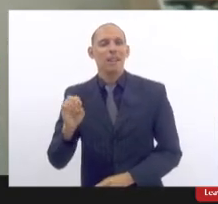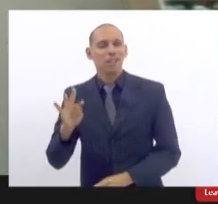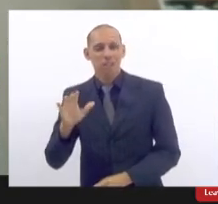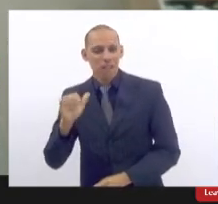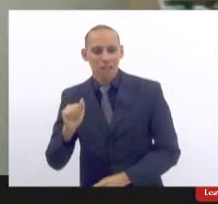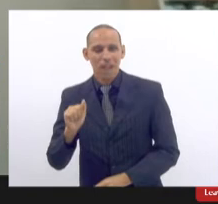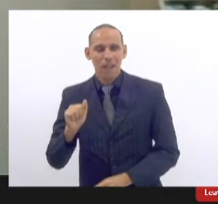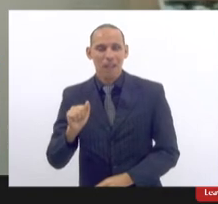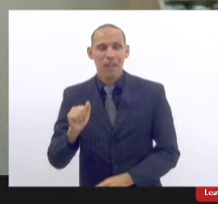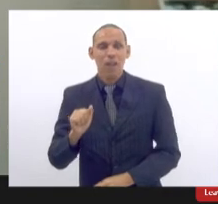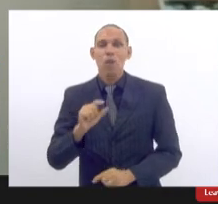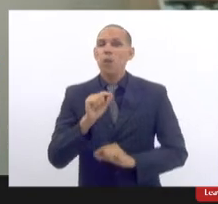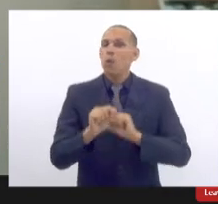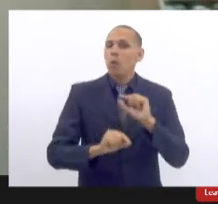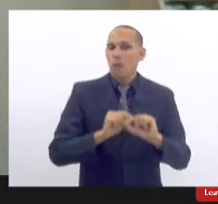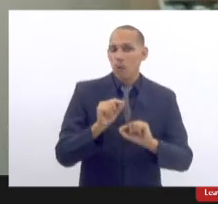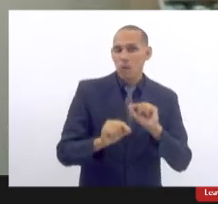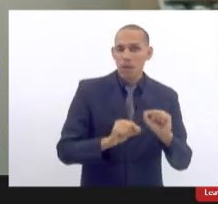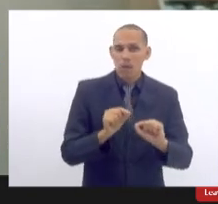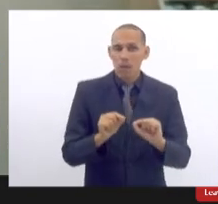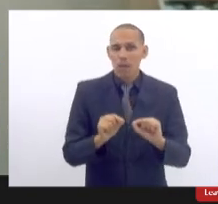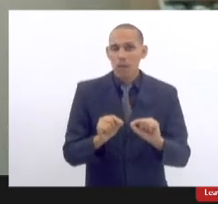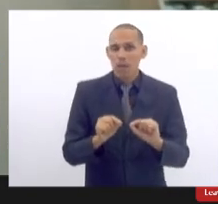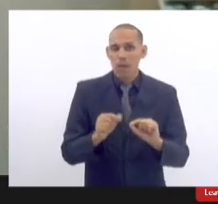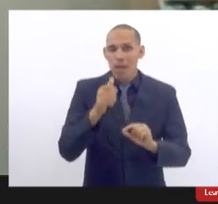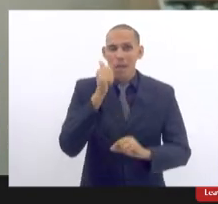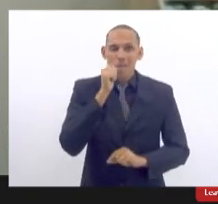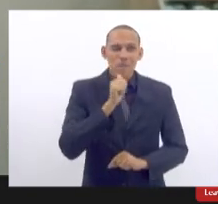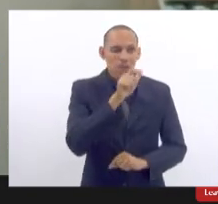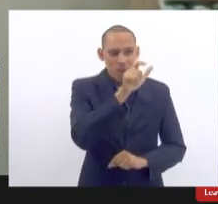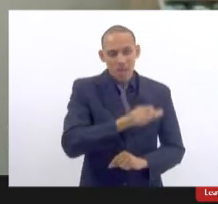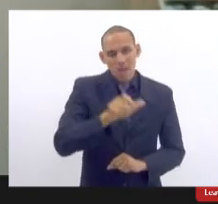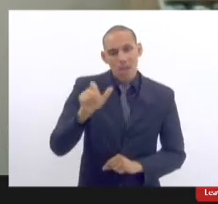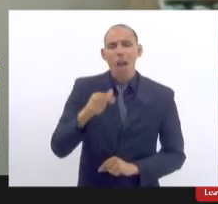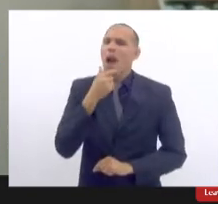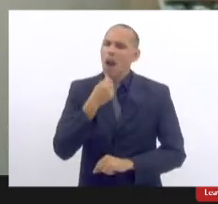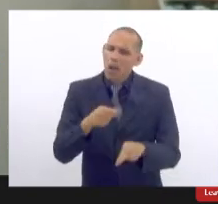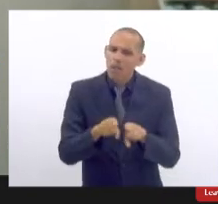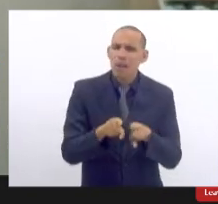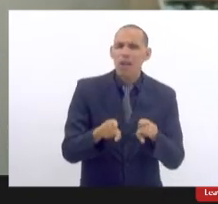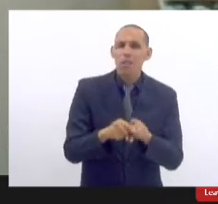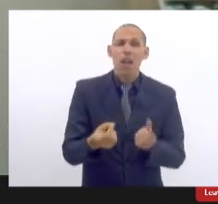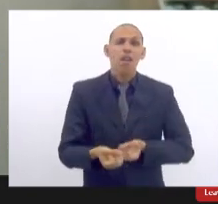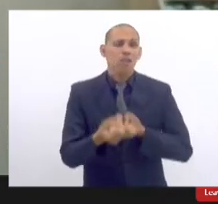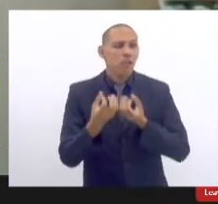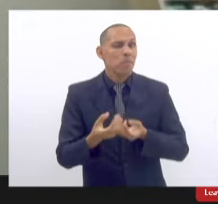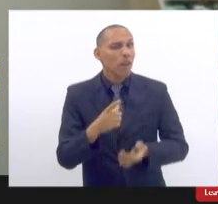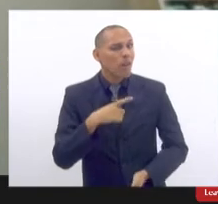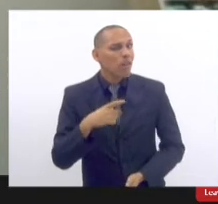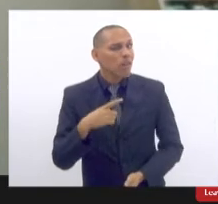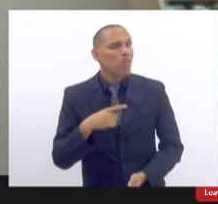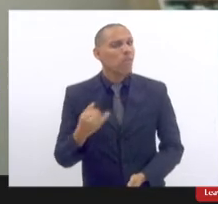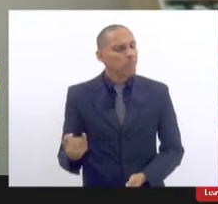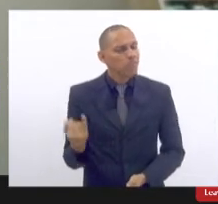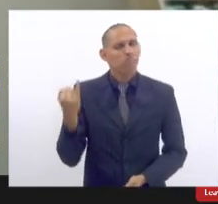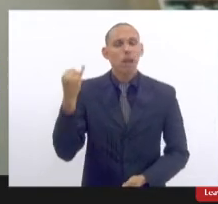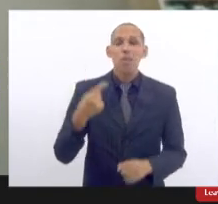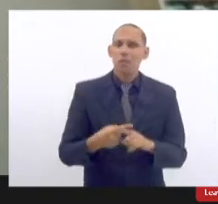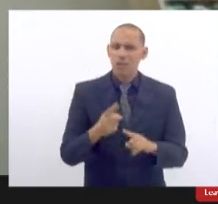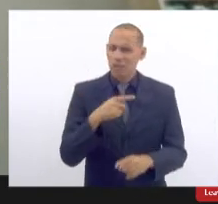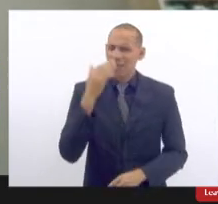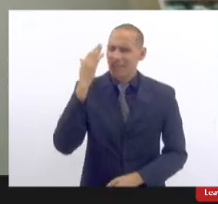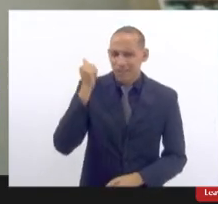a de alguma forma fazer com que as pacientes e os pacientes estejam muito bem informados porque muitas vezes a gente